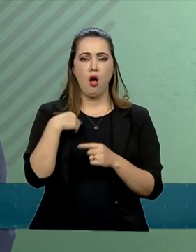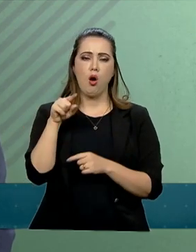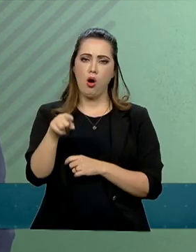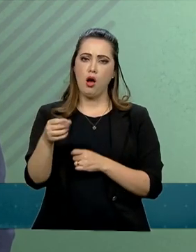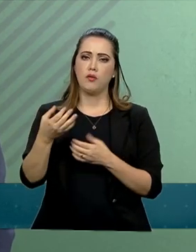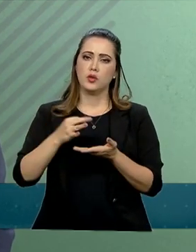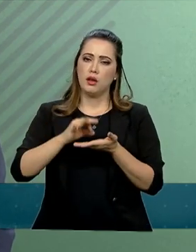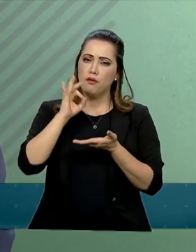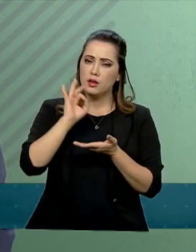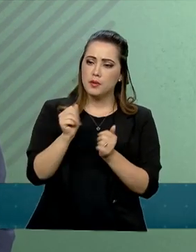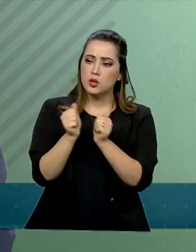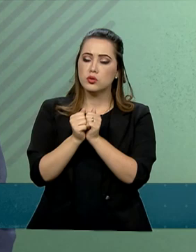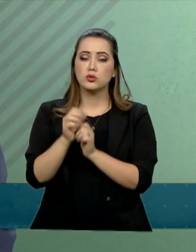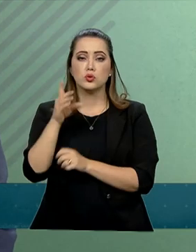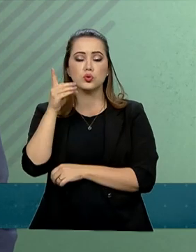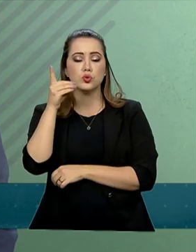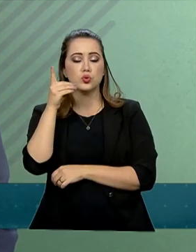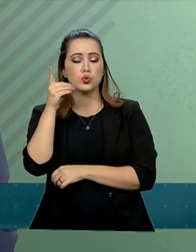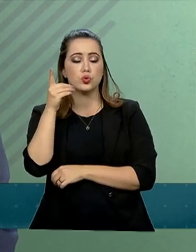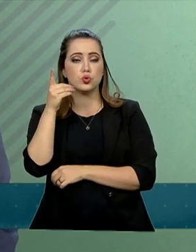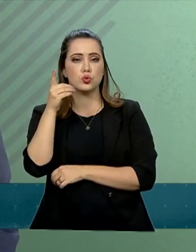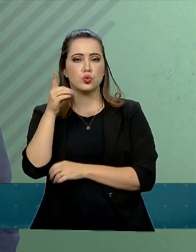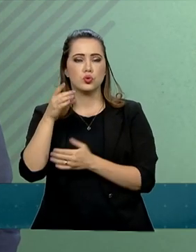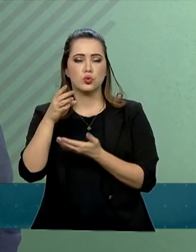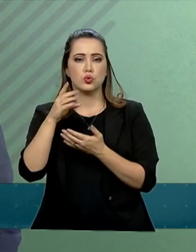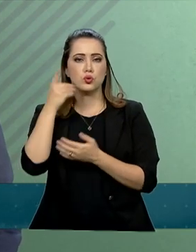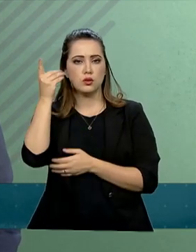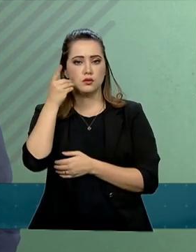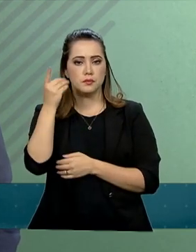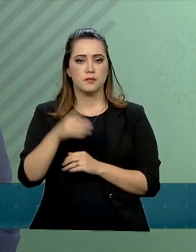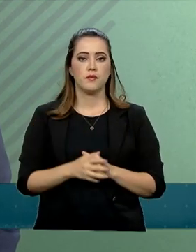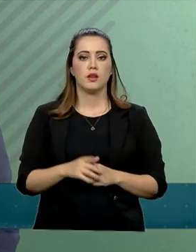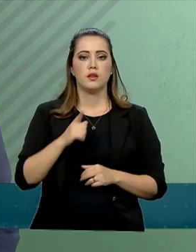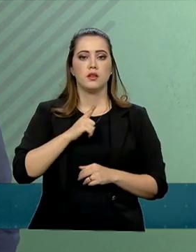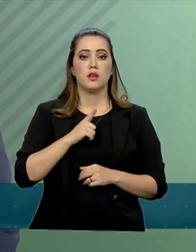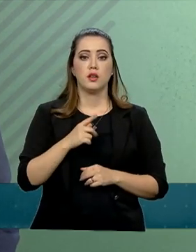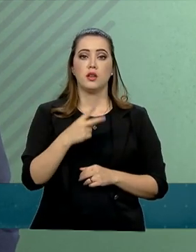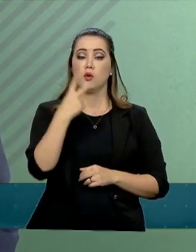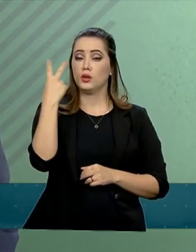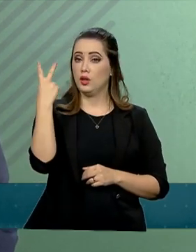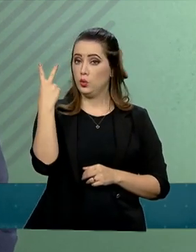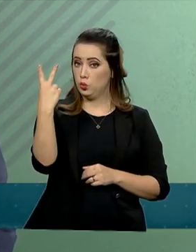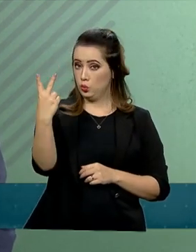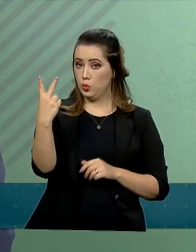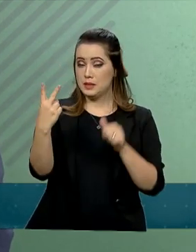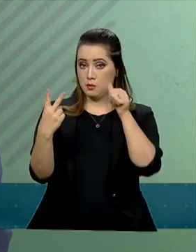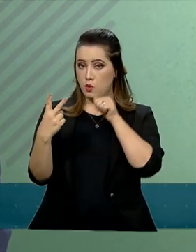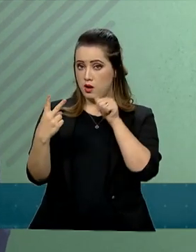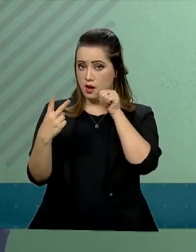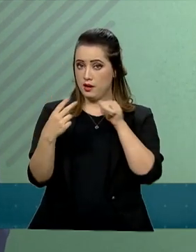quando ele disse, eu tenho duas ministras e cada uma delas vai por dez dos nossos ministros.